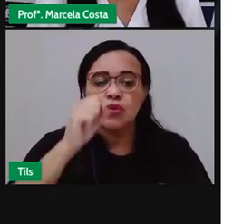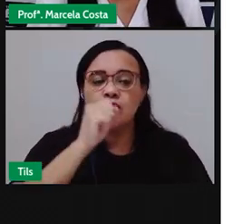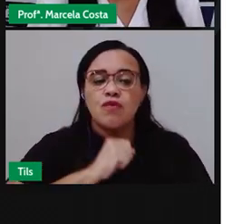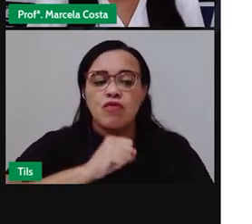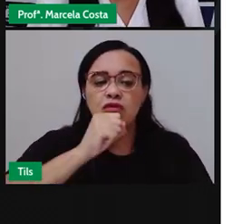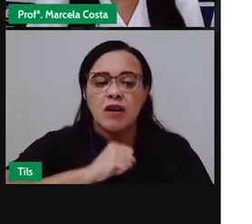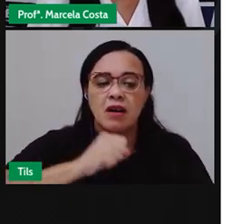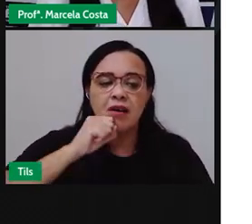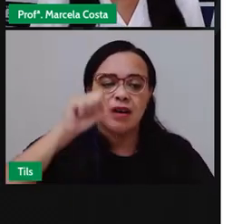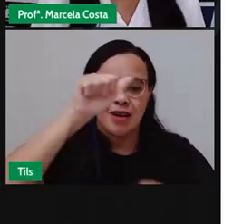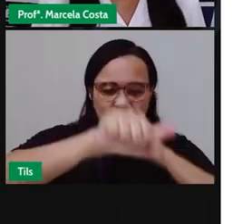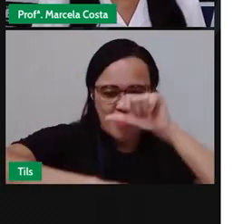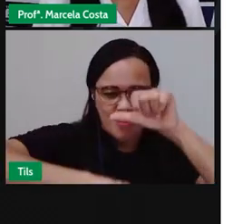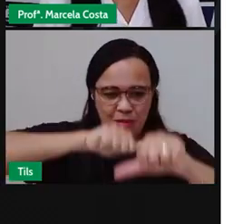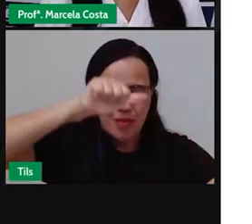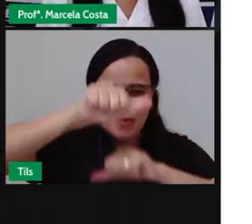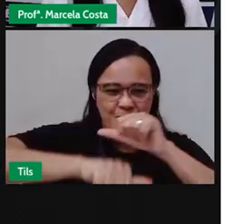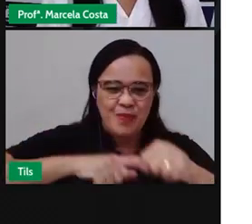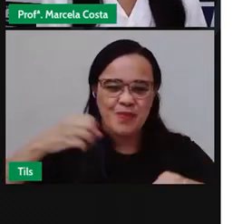em um outro material.